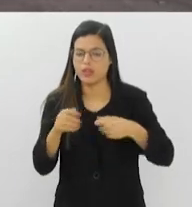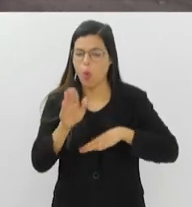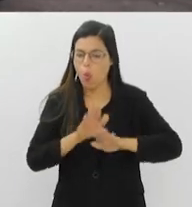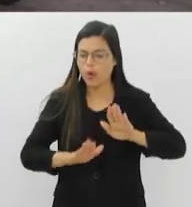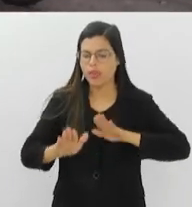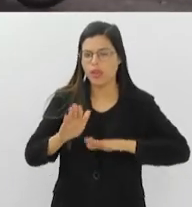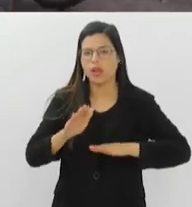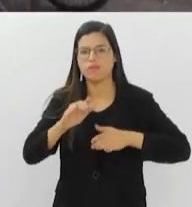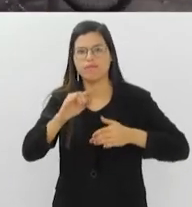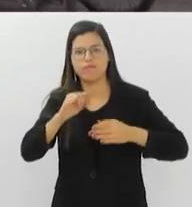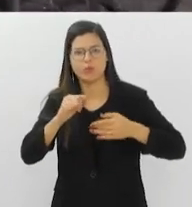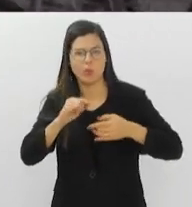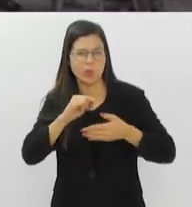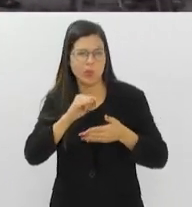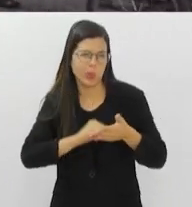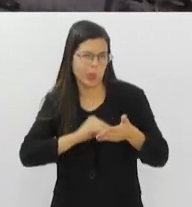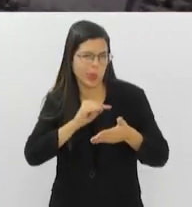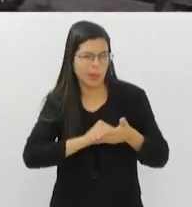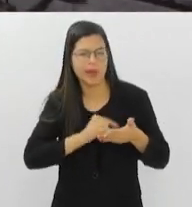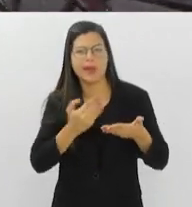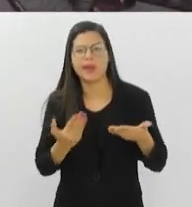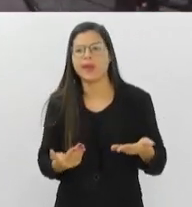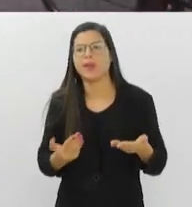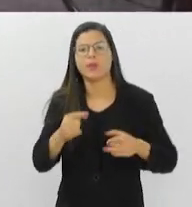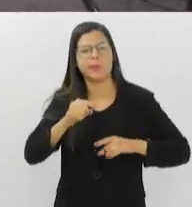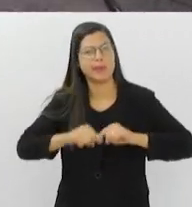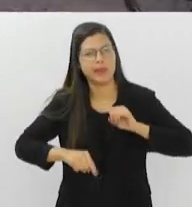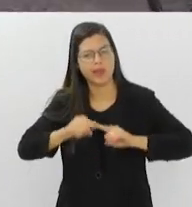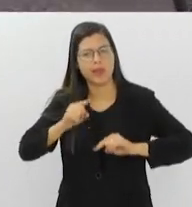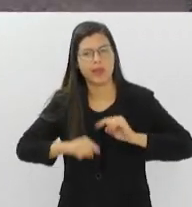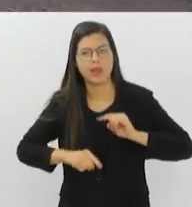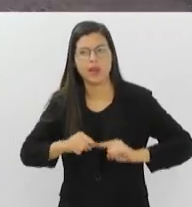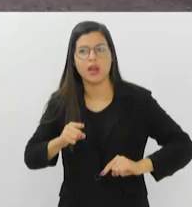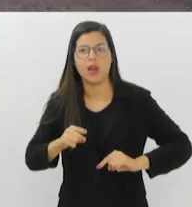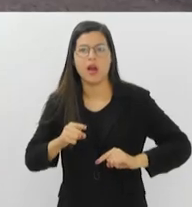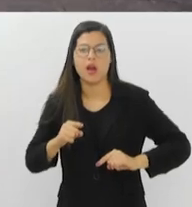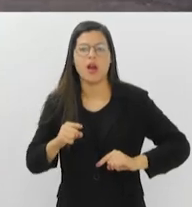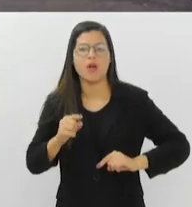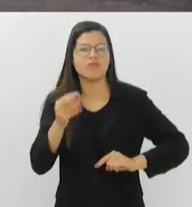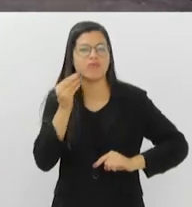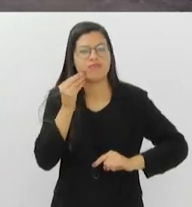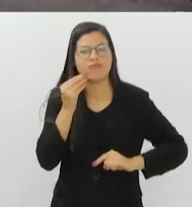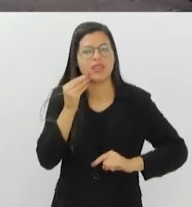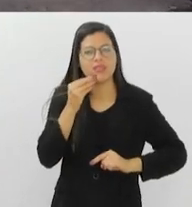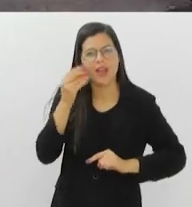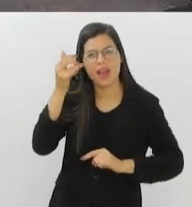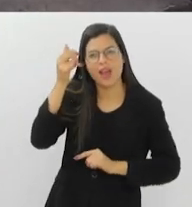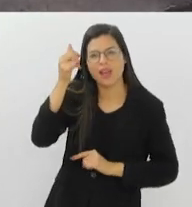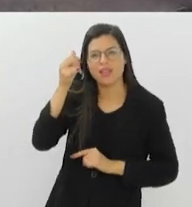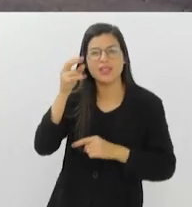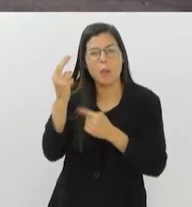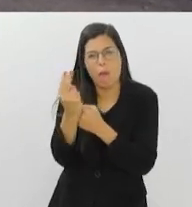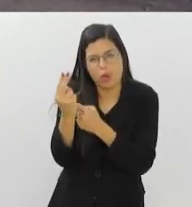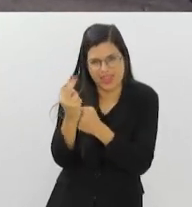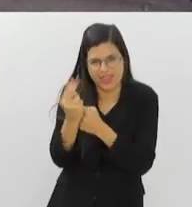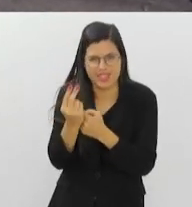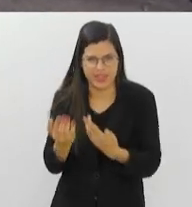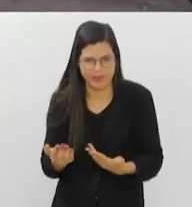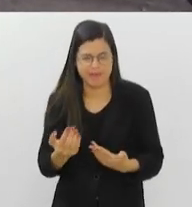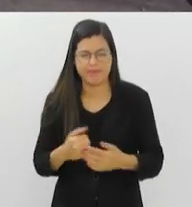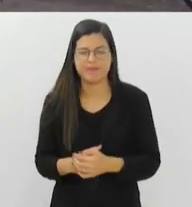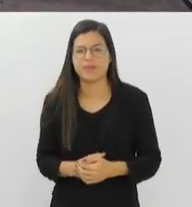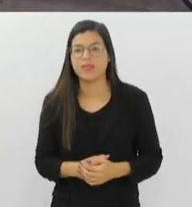não se vulnerabilizar a ponto de se tornar uma presa fácil. Apesar de